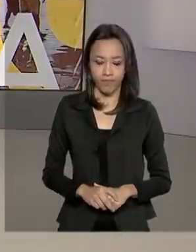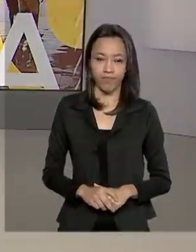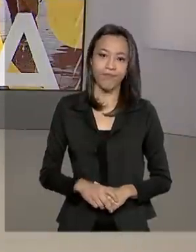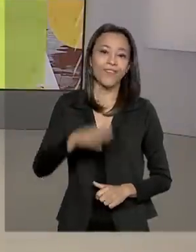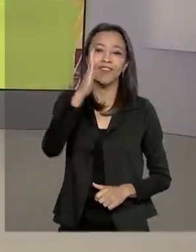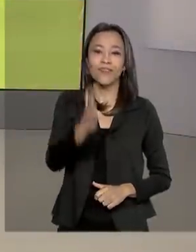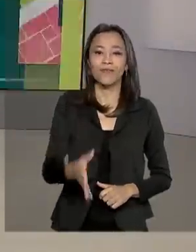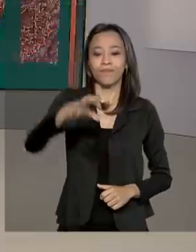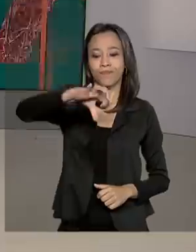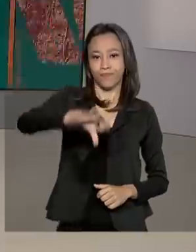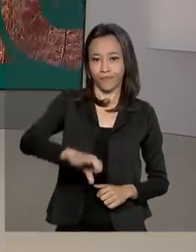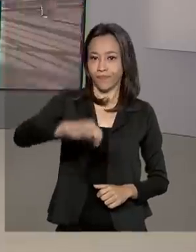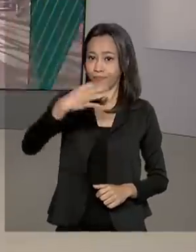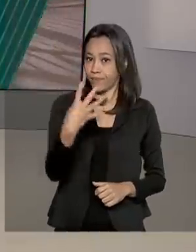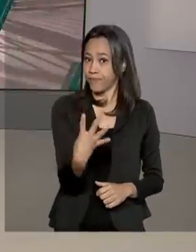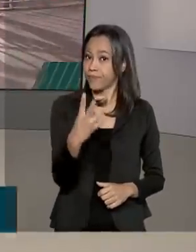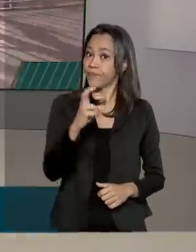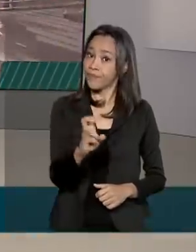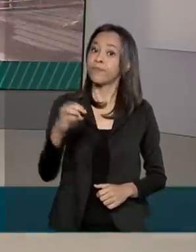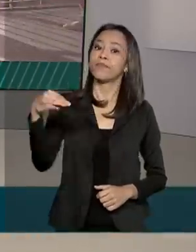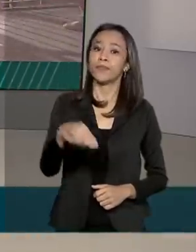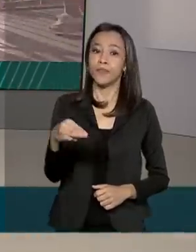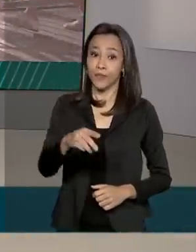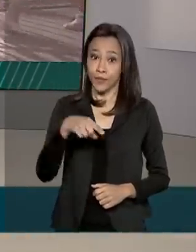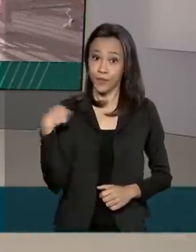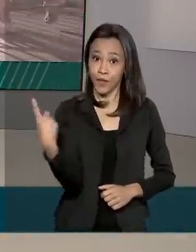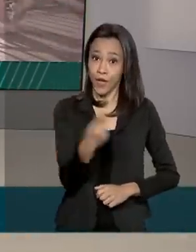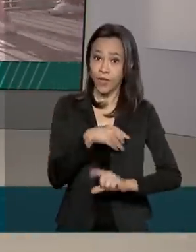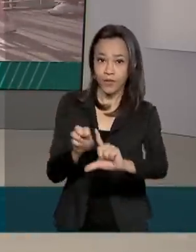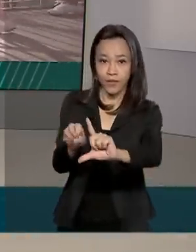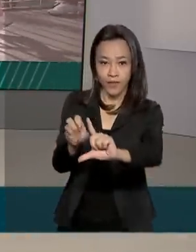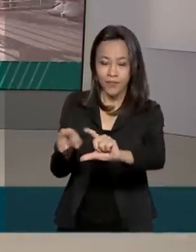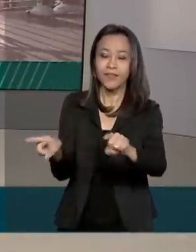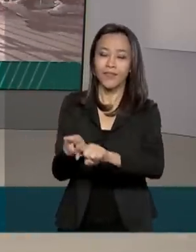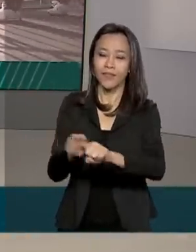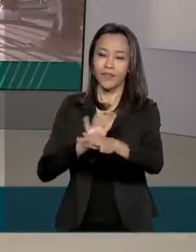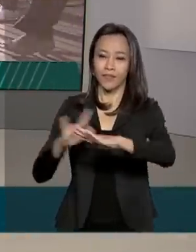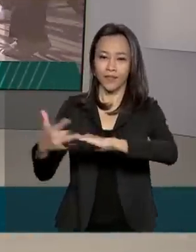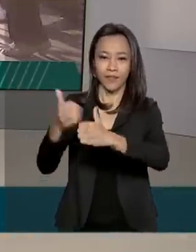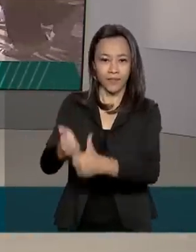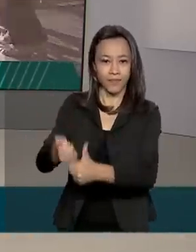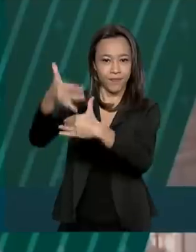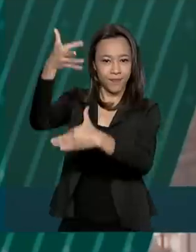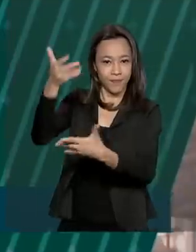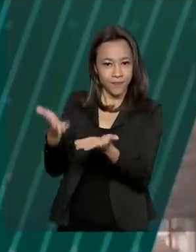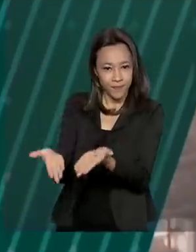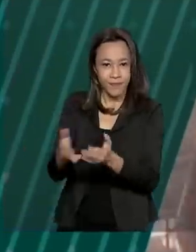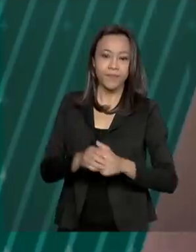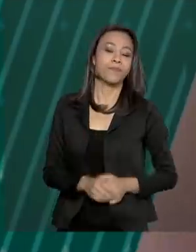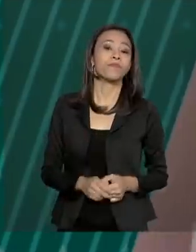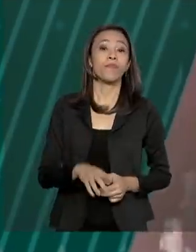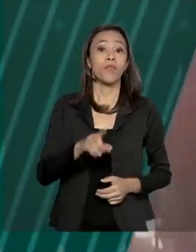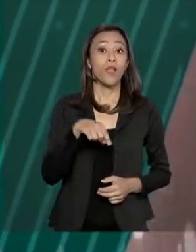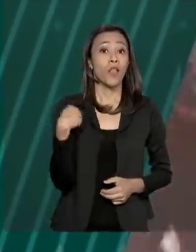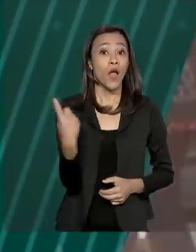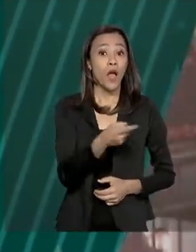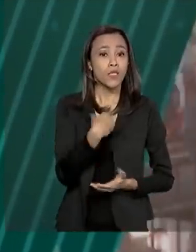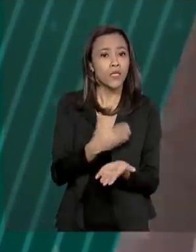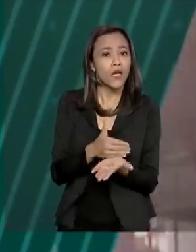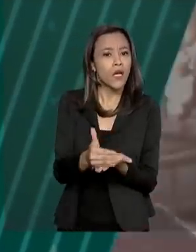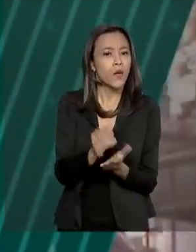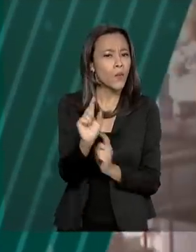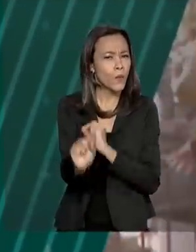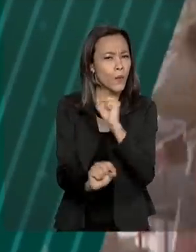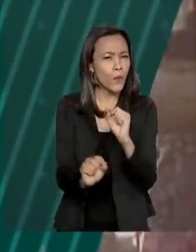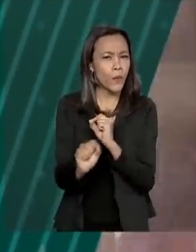São 9 horas e 45 minutos e estamos ao vivo também pelas redes sociais. A gente começa essa edição